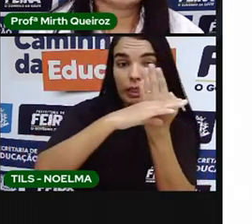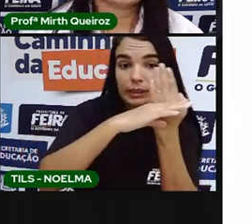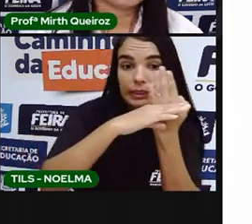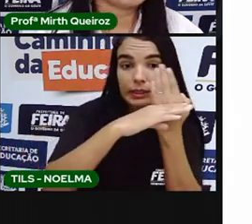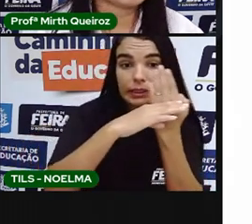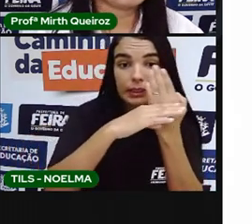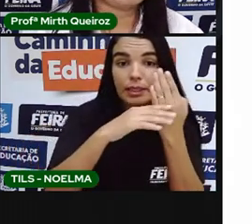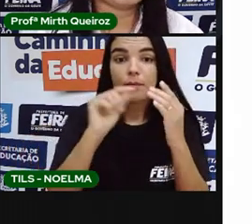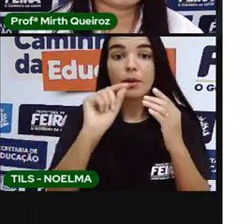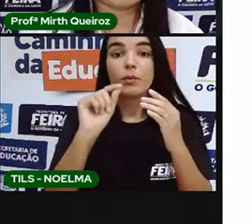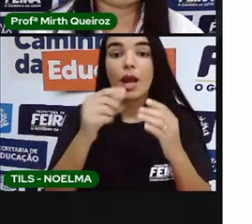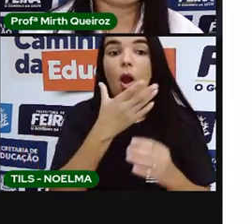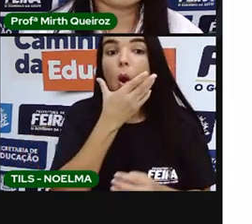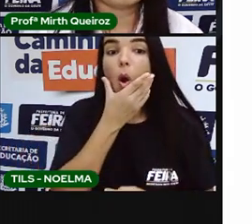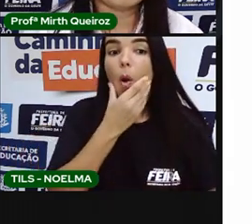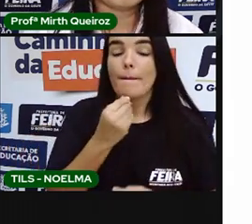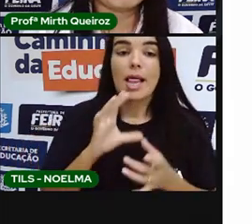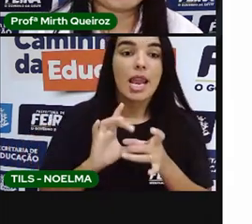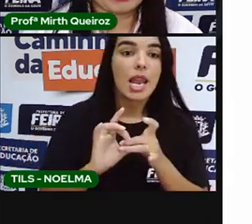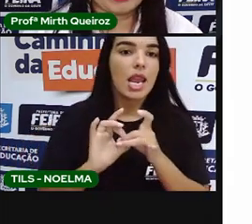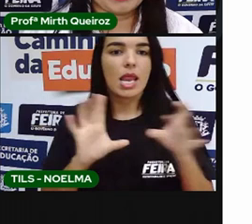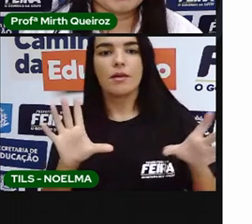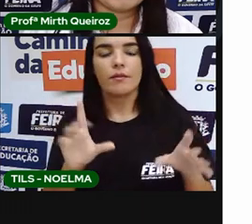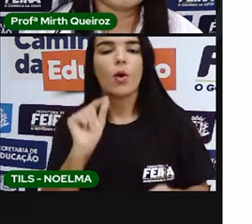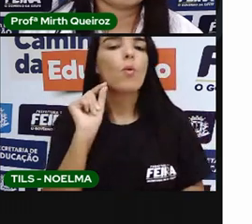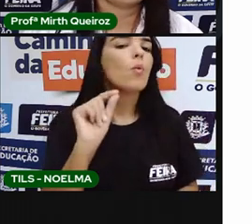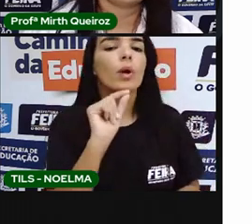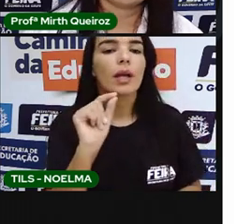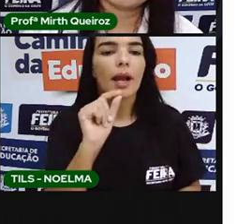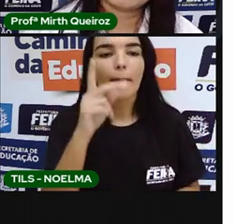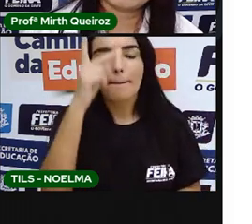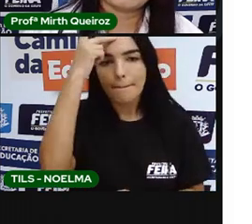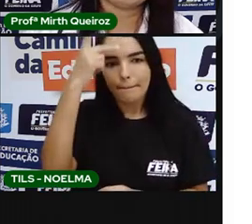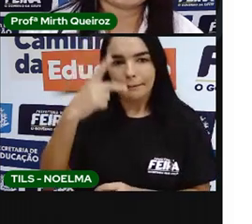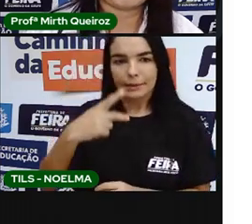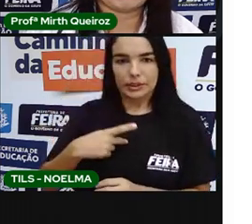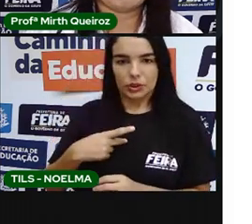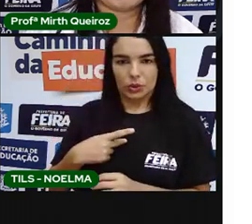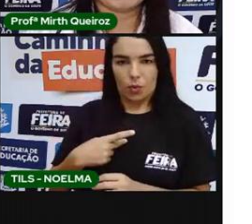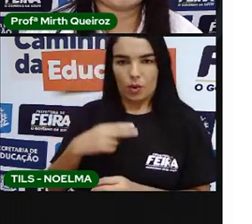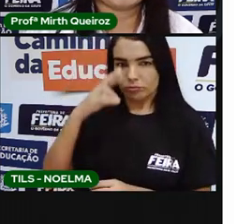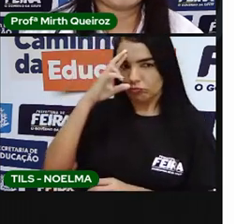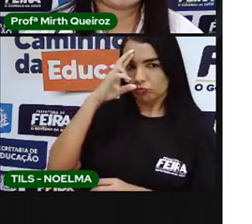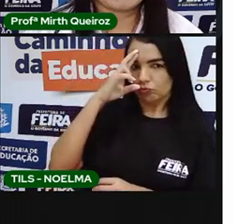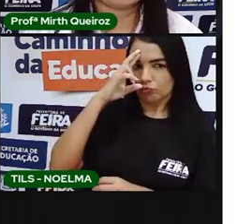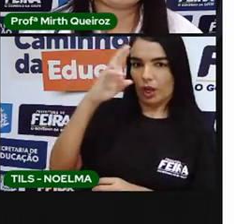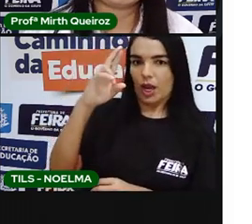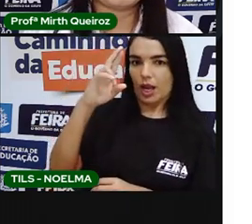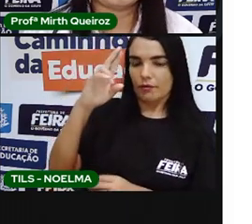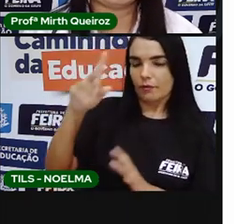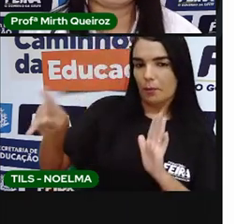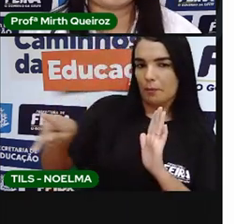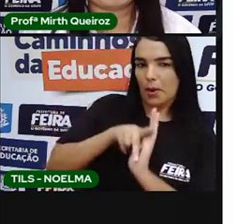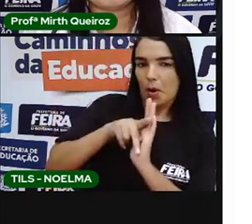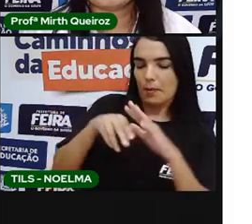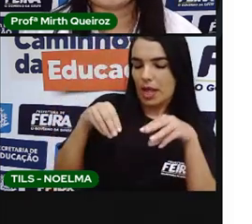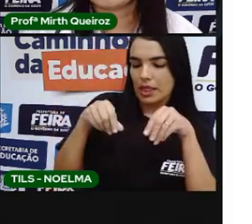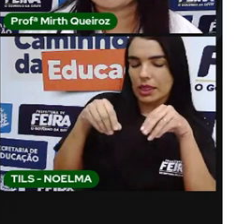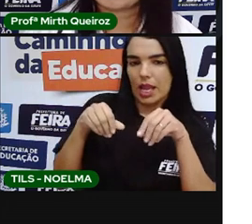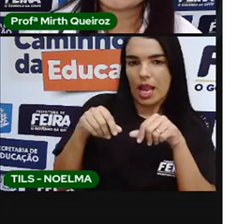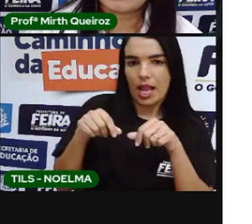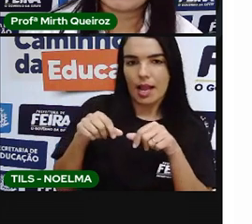Esses homens livres eram senhores de terra, sem o engenho, né? Carpinteiros,